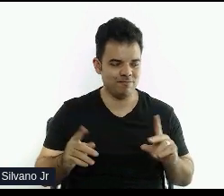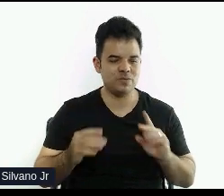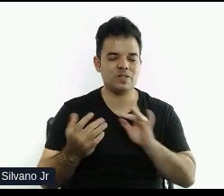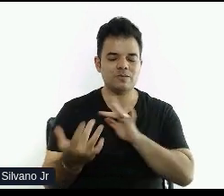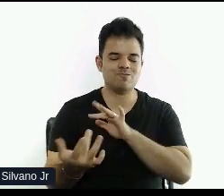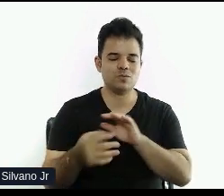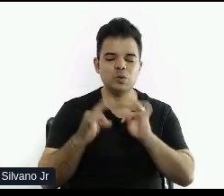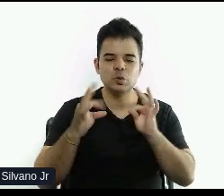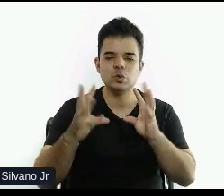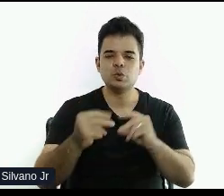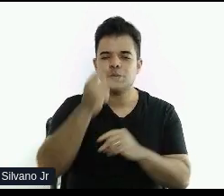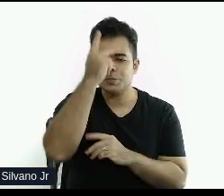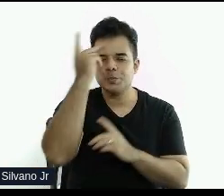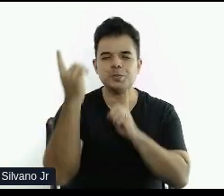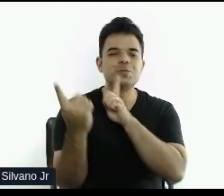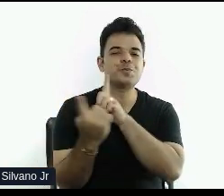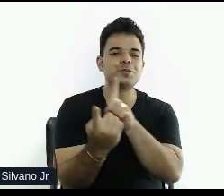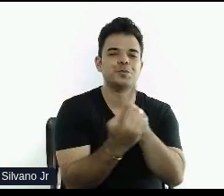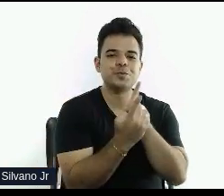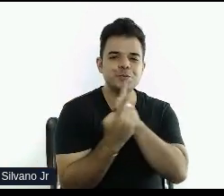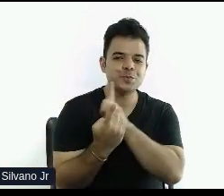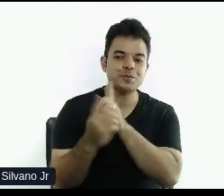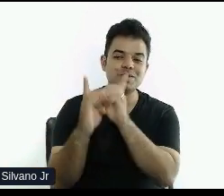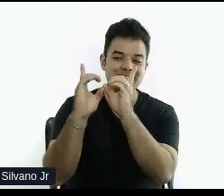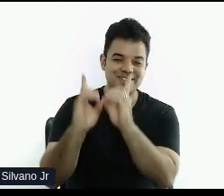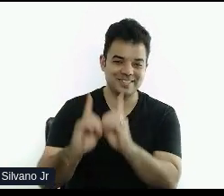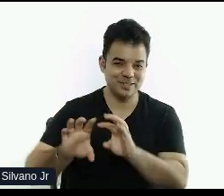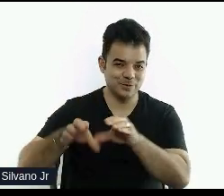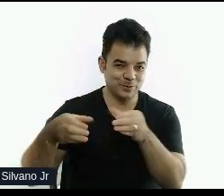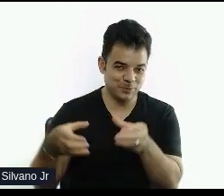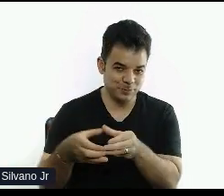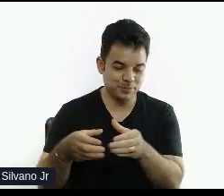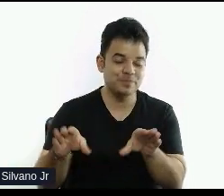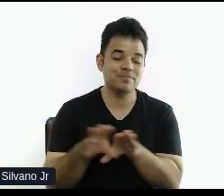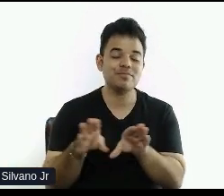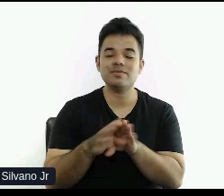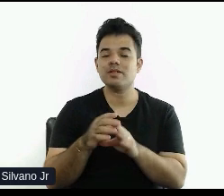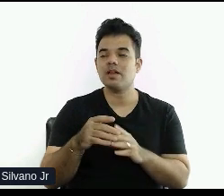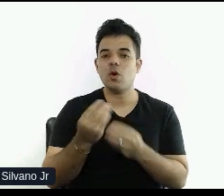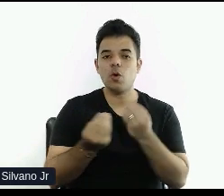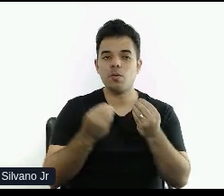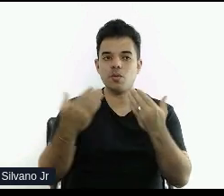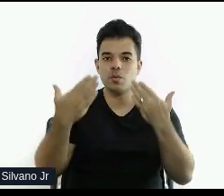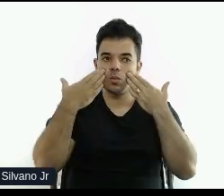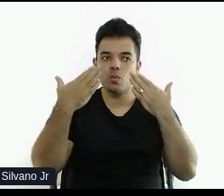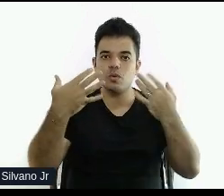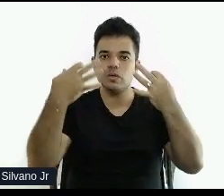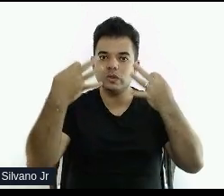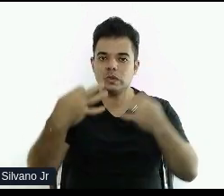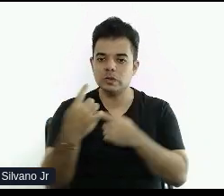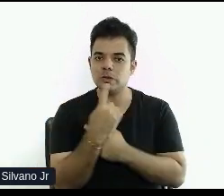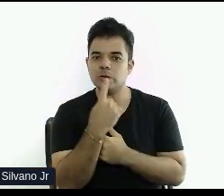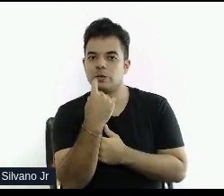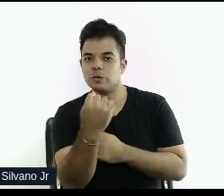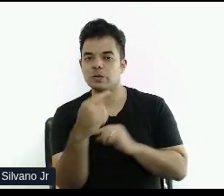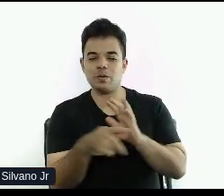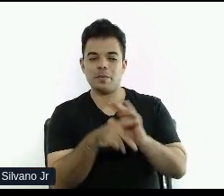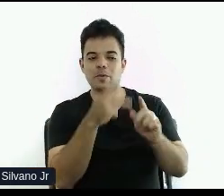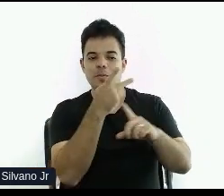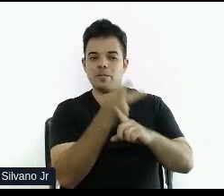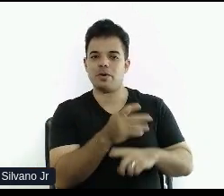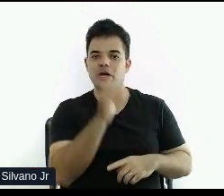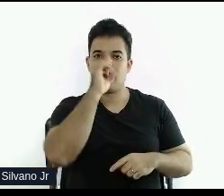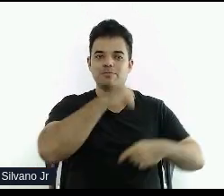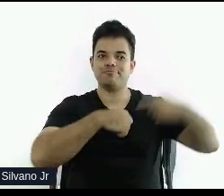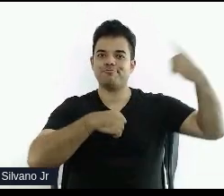com deficiência, mas também pensando em como que eu vou aparecer de forma mais explícita, mais exposta nos resultados de busca de um